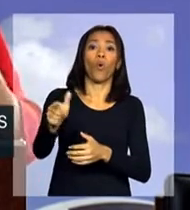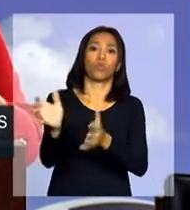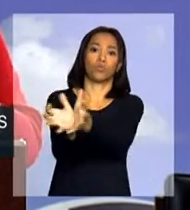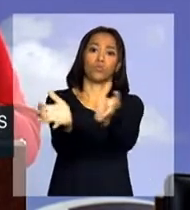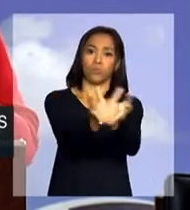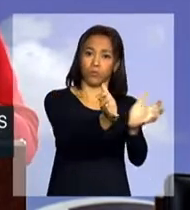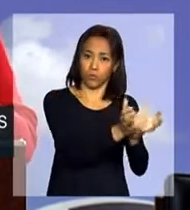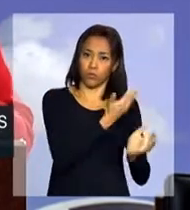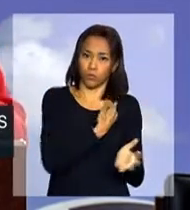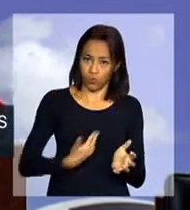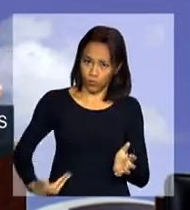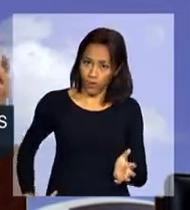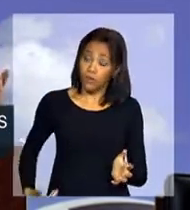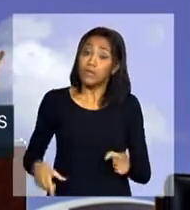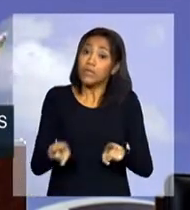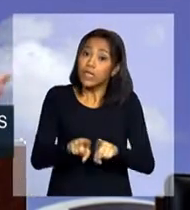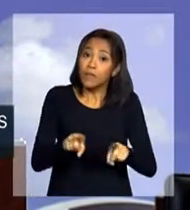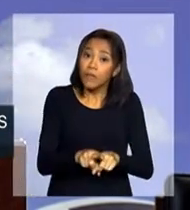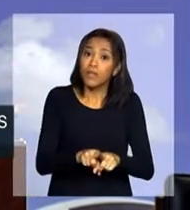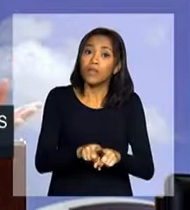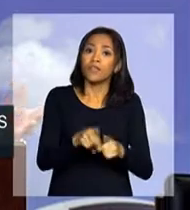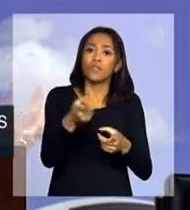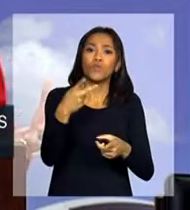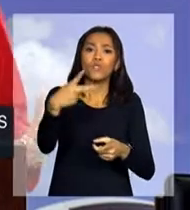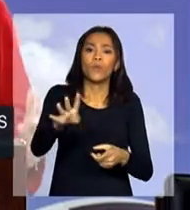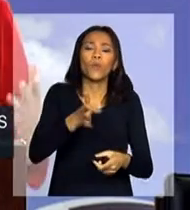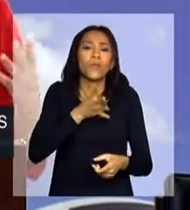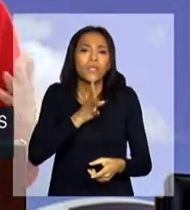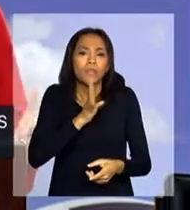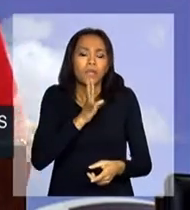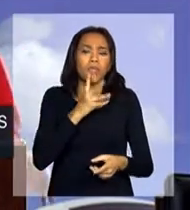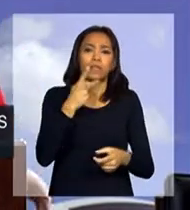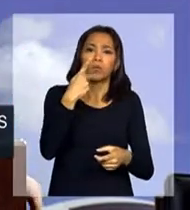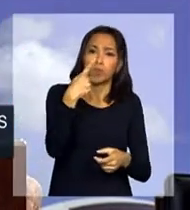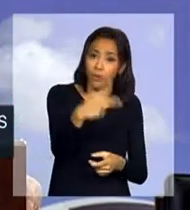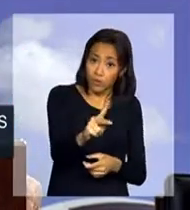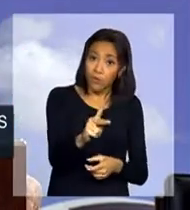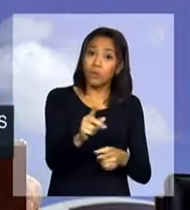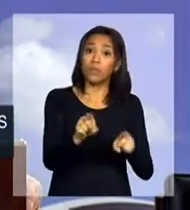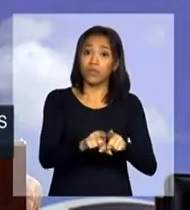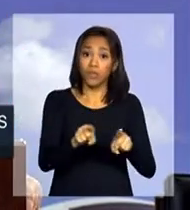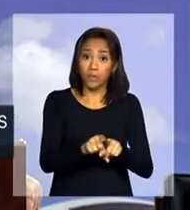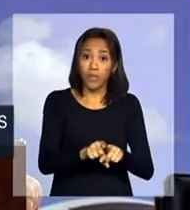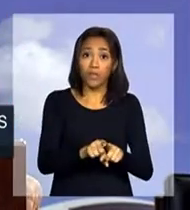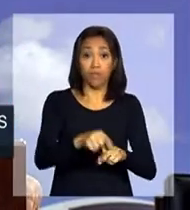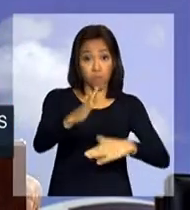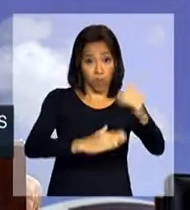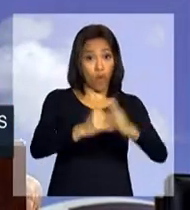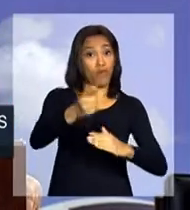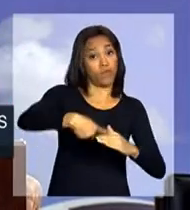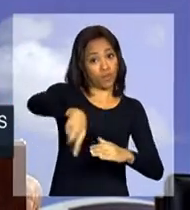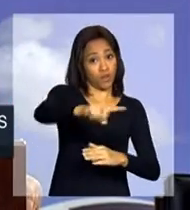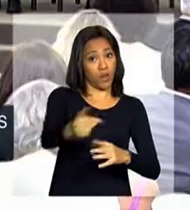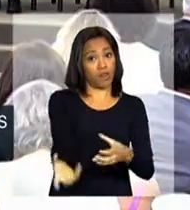no sentido de aportar seu conhecimento e seus funcionários.